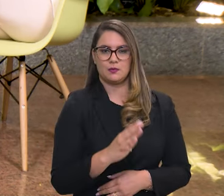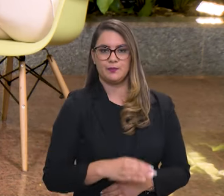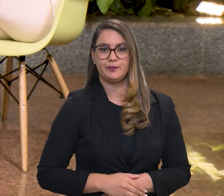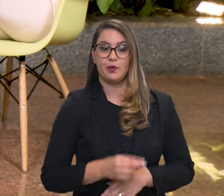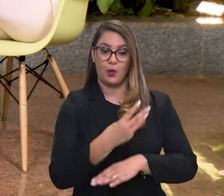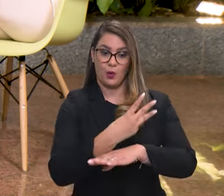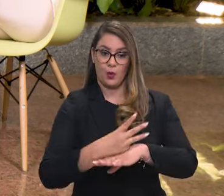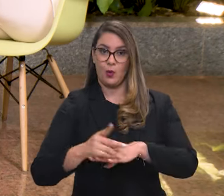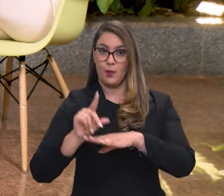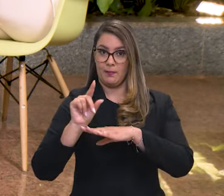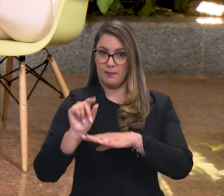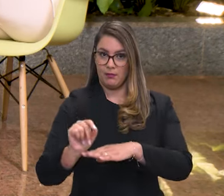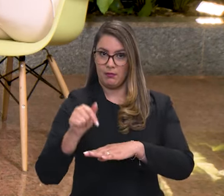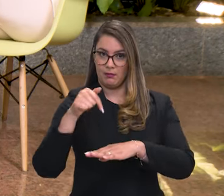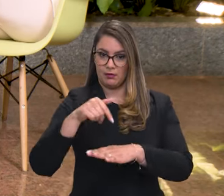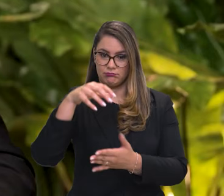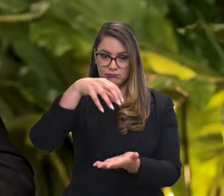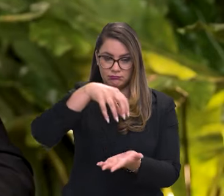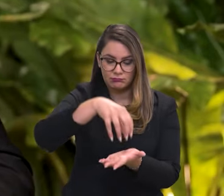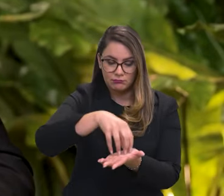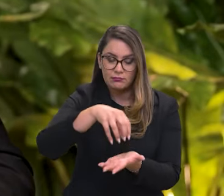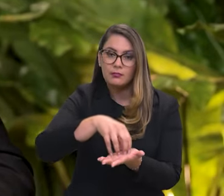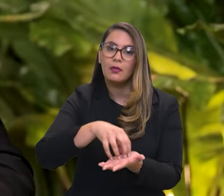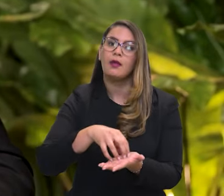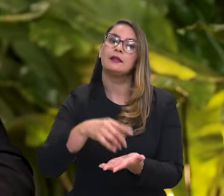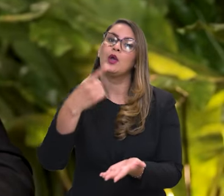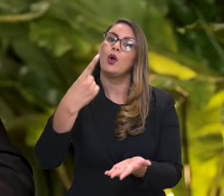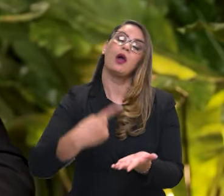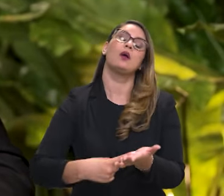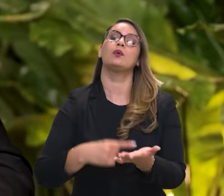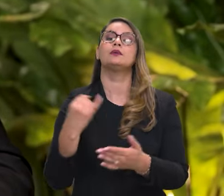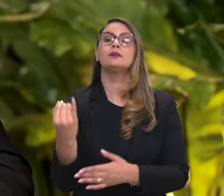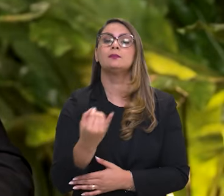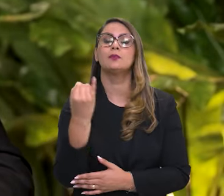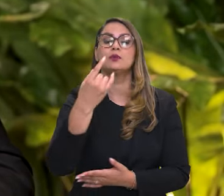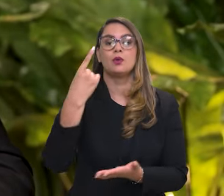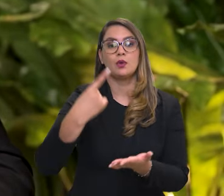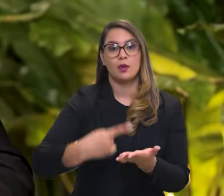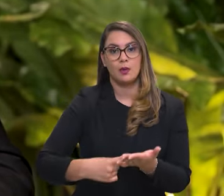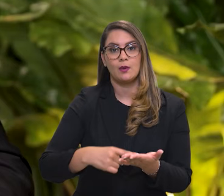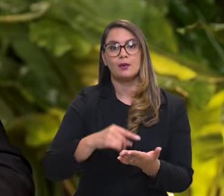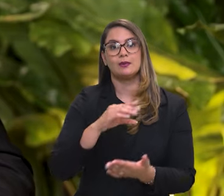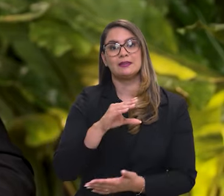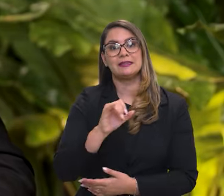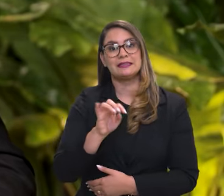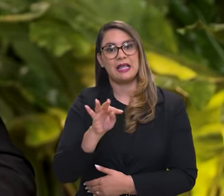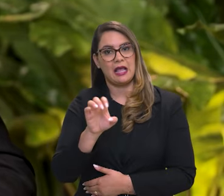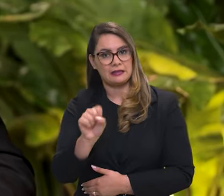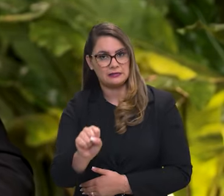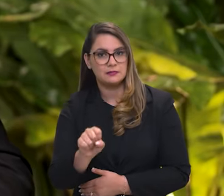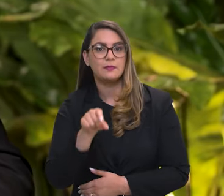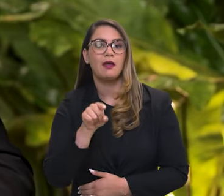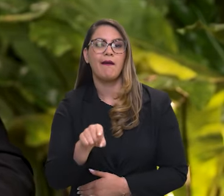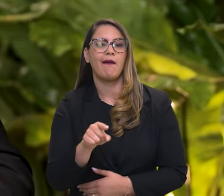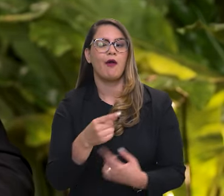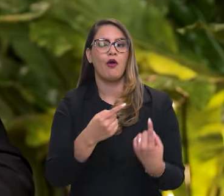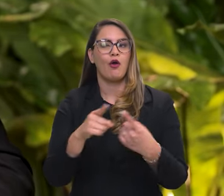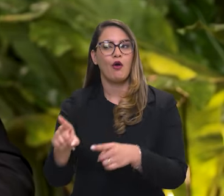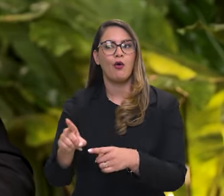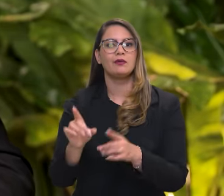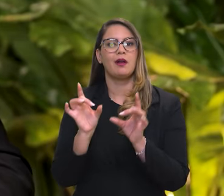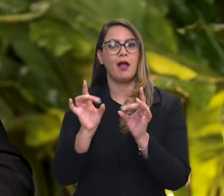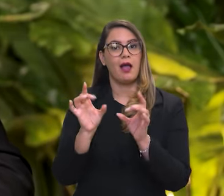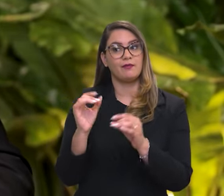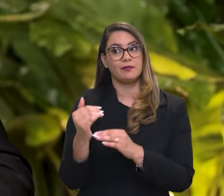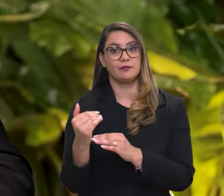O Ibama é uma autoridade de um acordo internacional importantíssimo, que é o Acordo Sites. É um acordo para